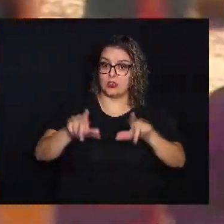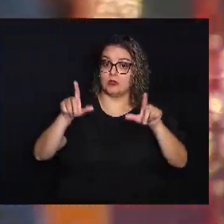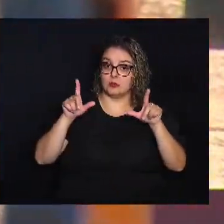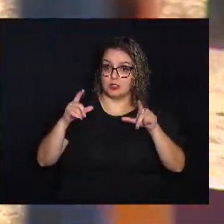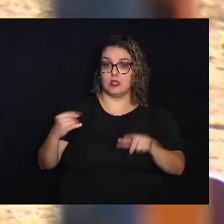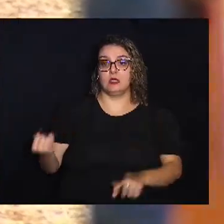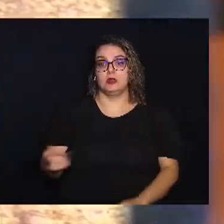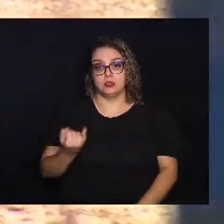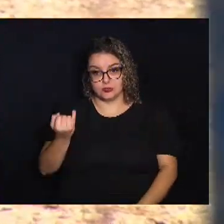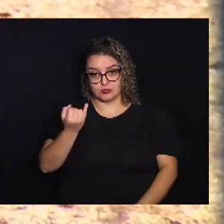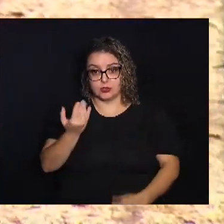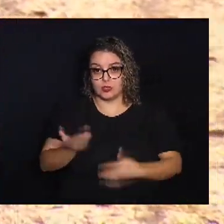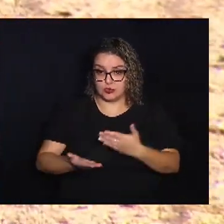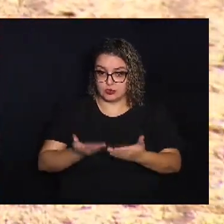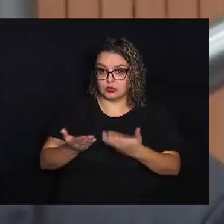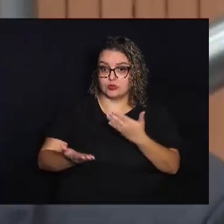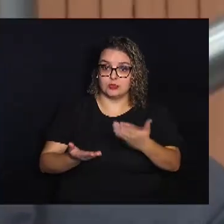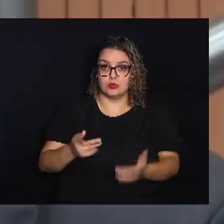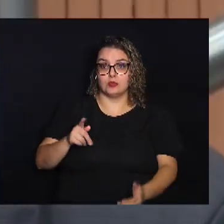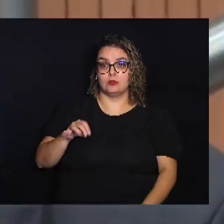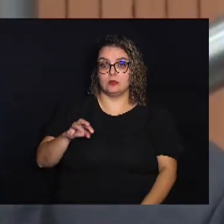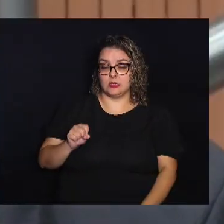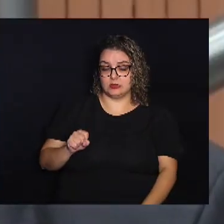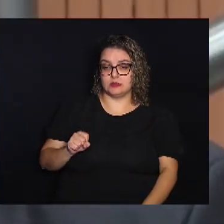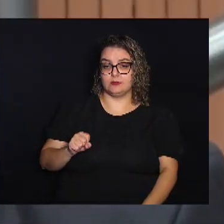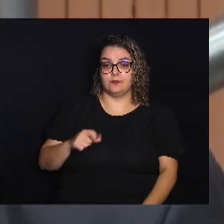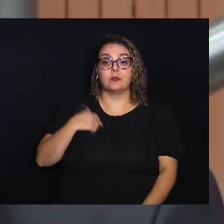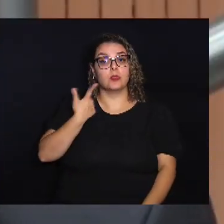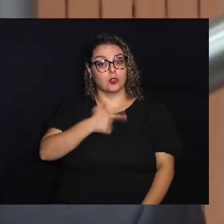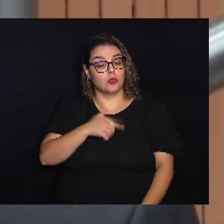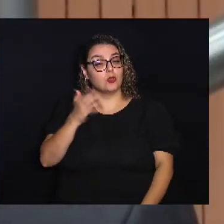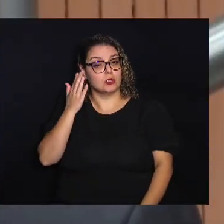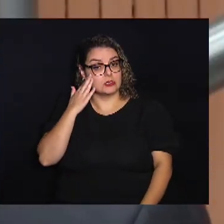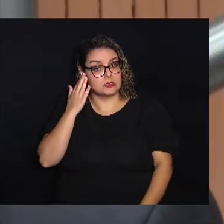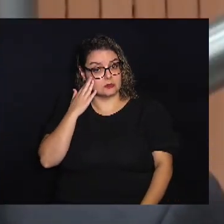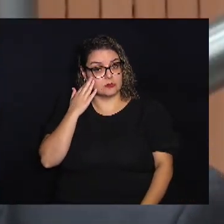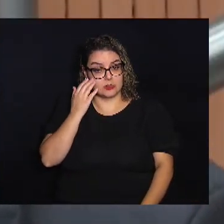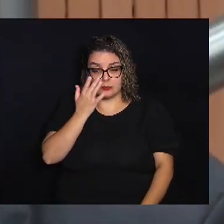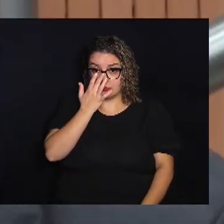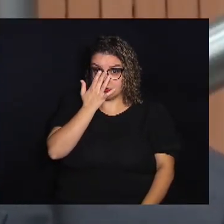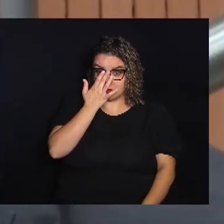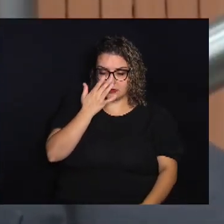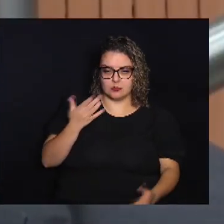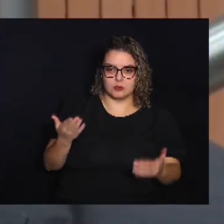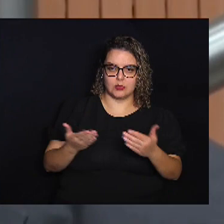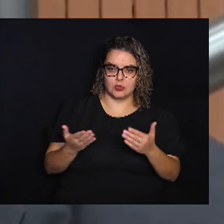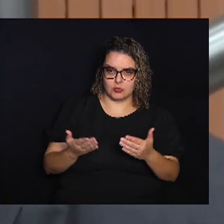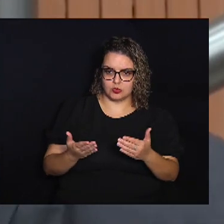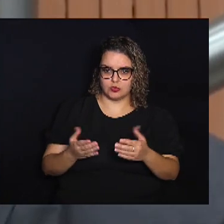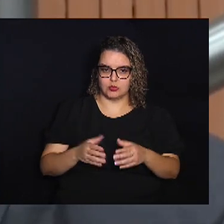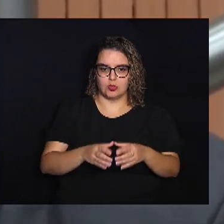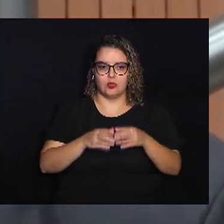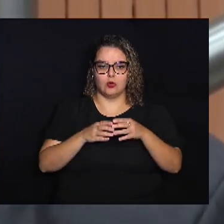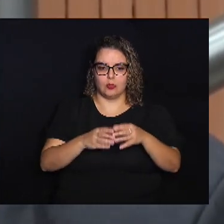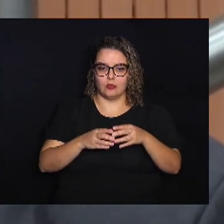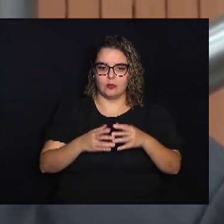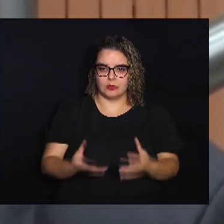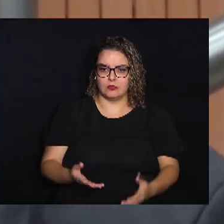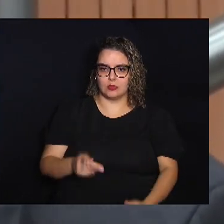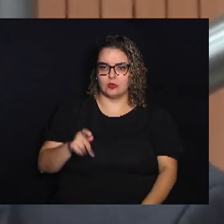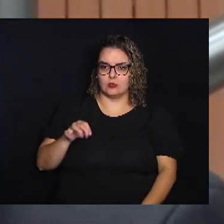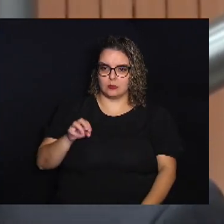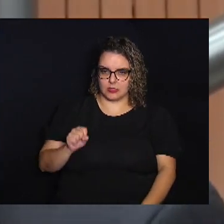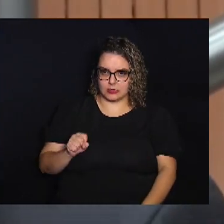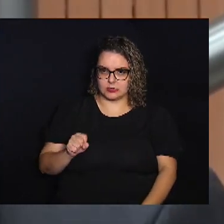importância Do cuidado Com os pets A gente sabe Que hoje A gente convive Com os pets